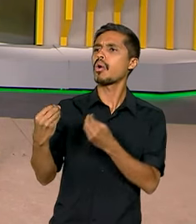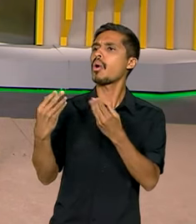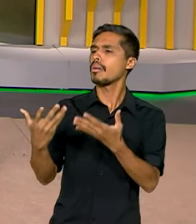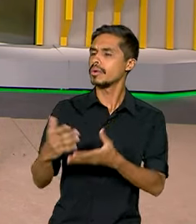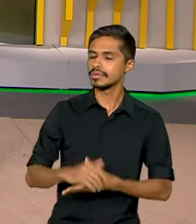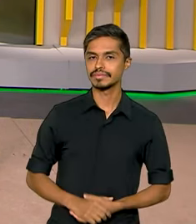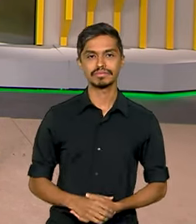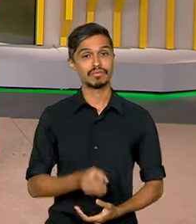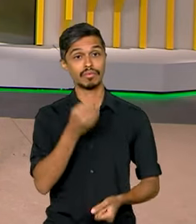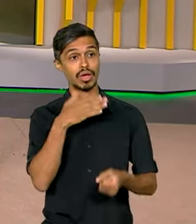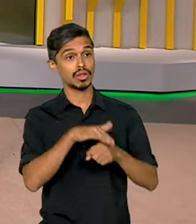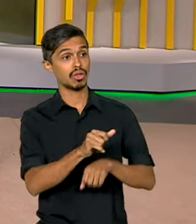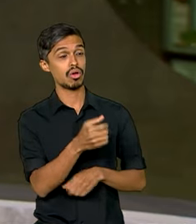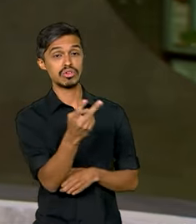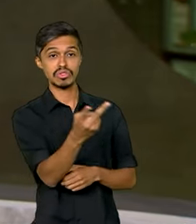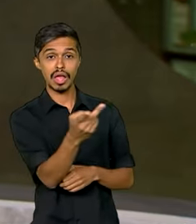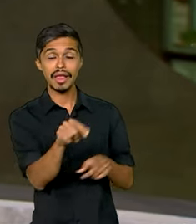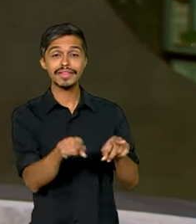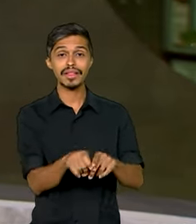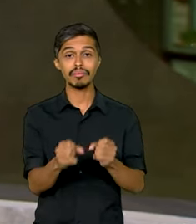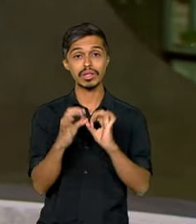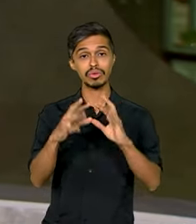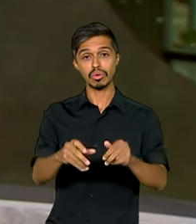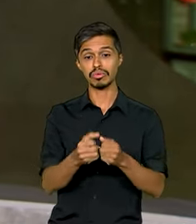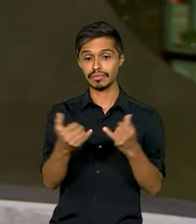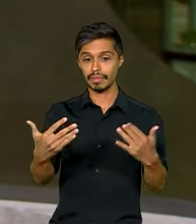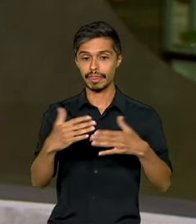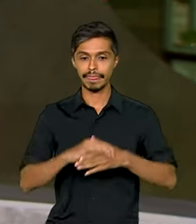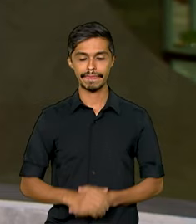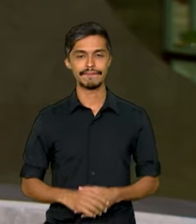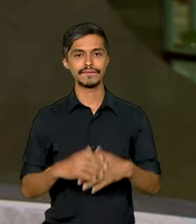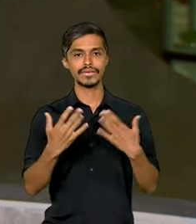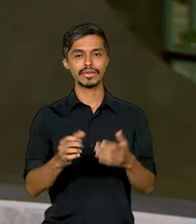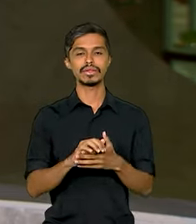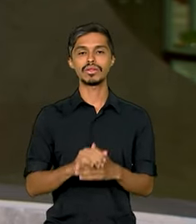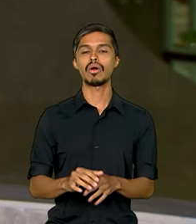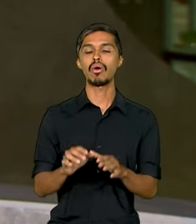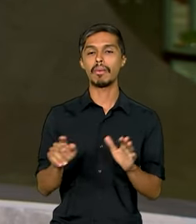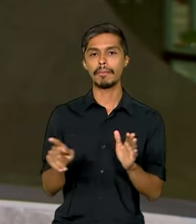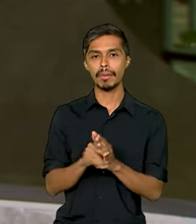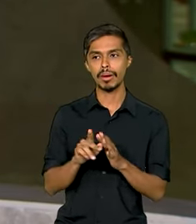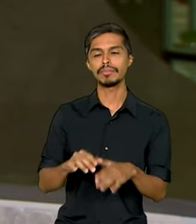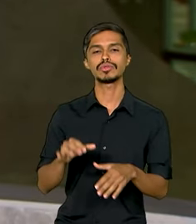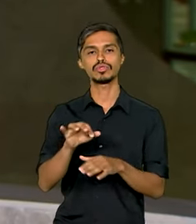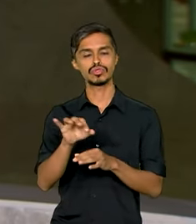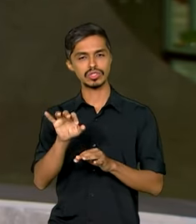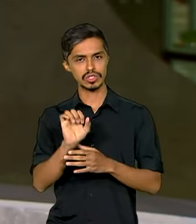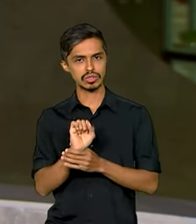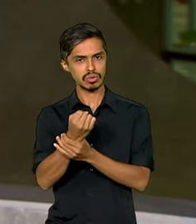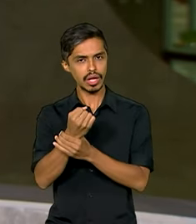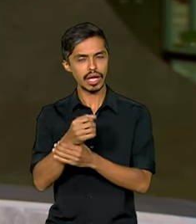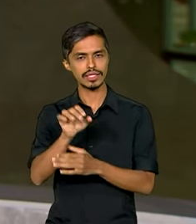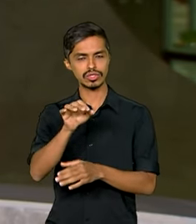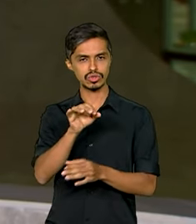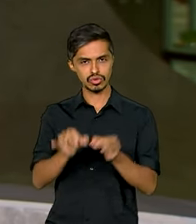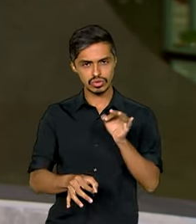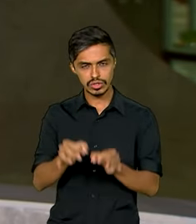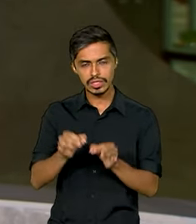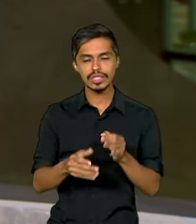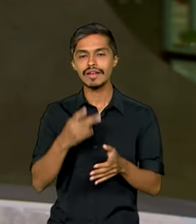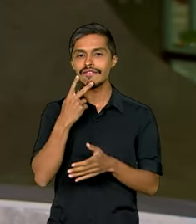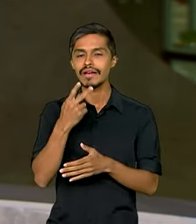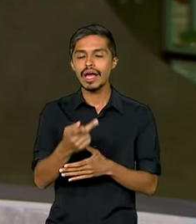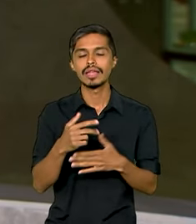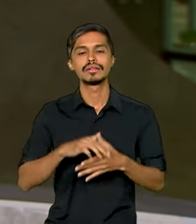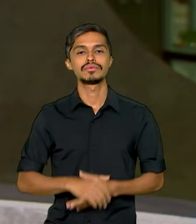Boa noite, Roberto. Ana e a você que nos assiste. Segundo o Fórum Brasileiro de Segurança Pública, no Brasil, um milhão de